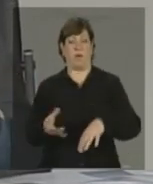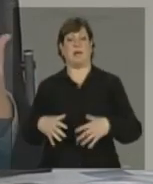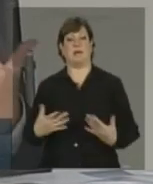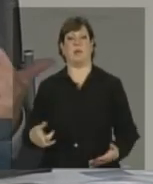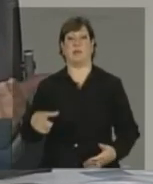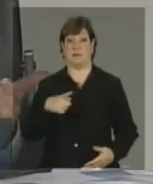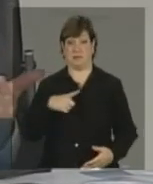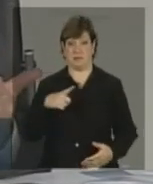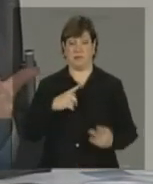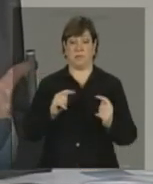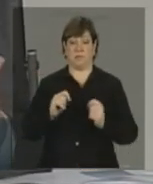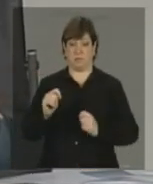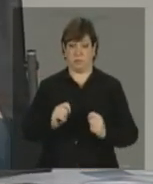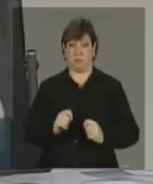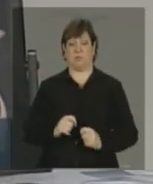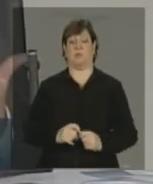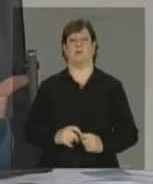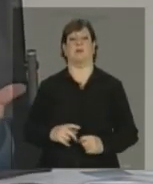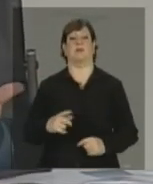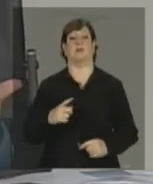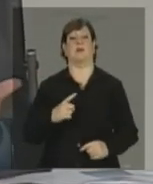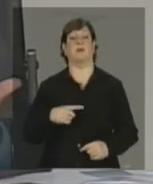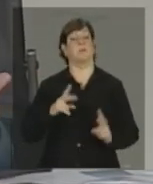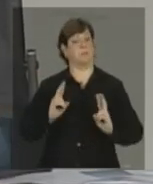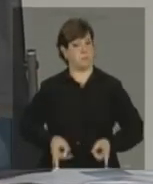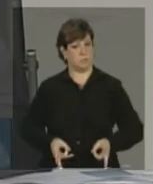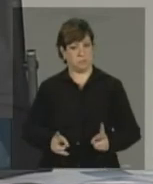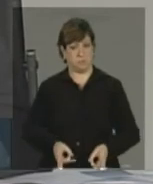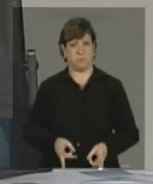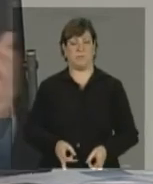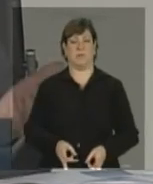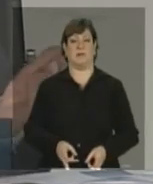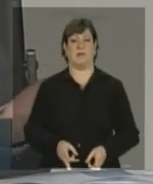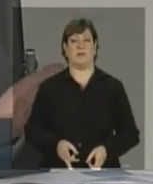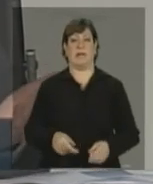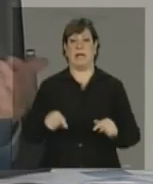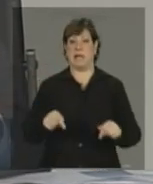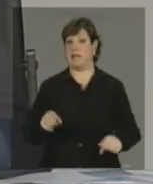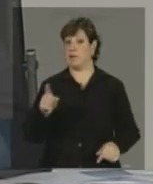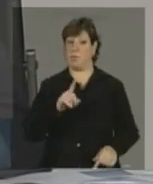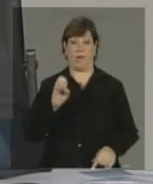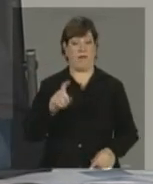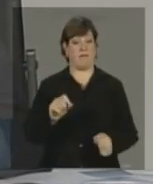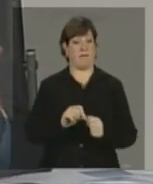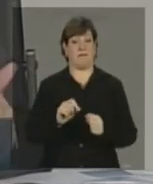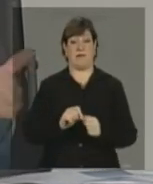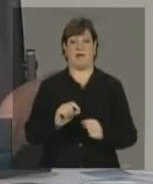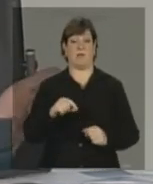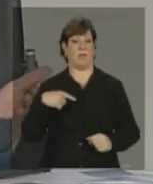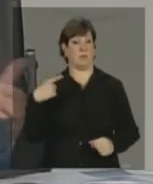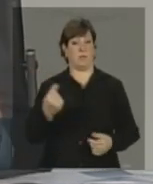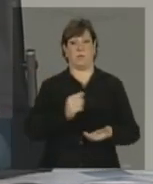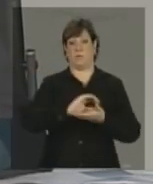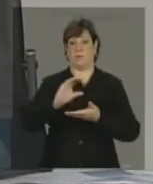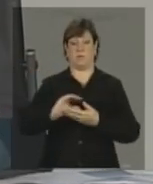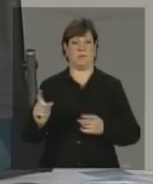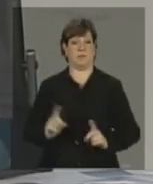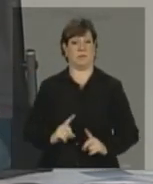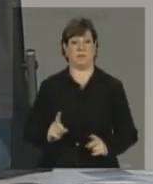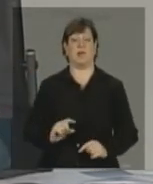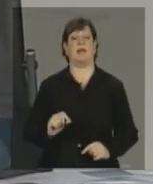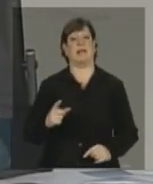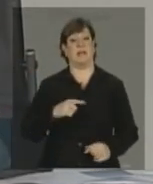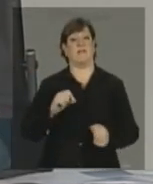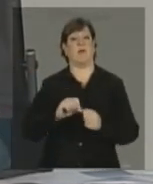contingenciamento significativo que permanece e ele não é feito nos investimentos, ele é feito em outros